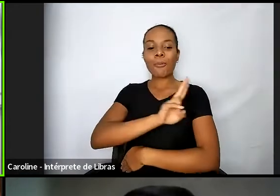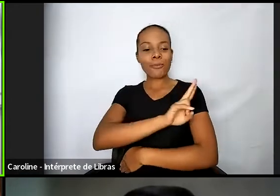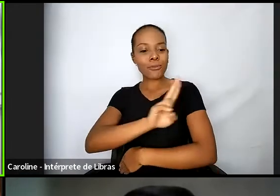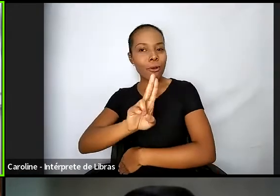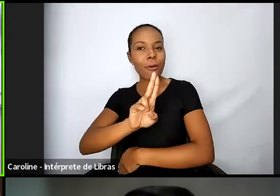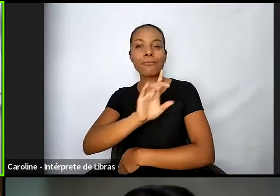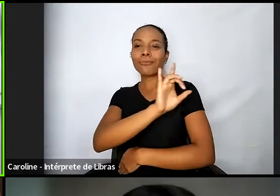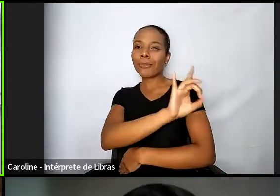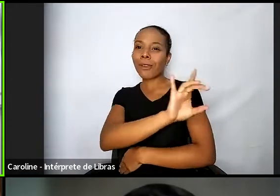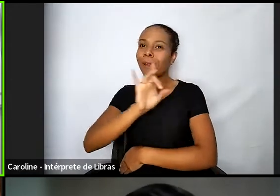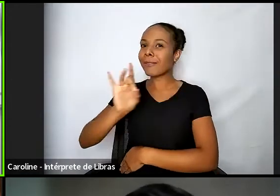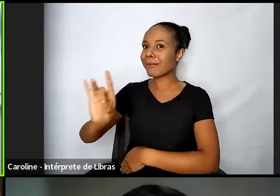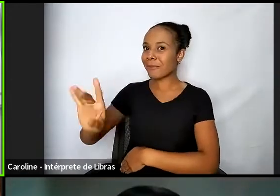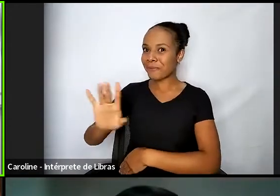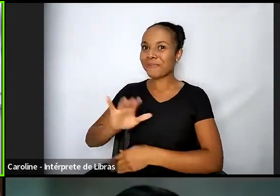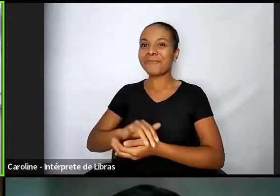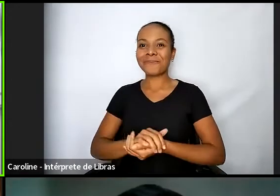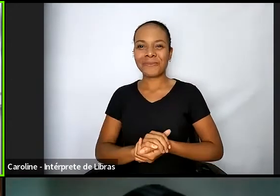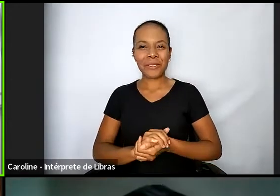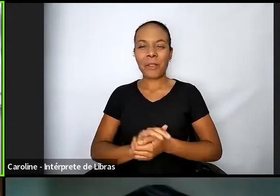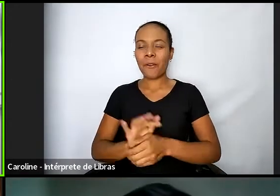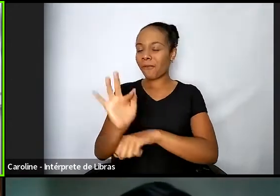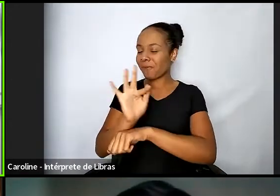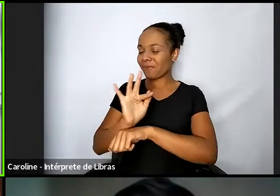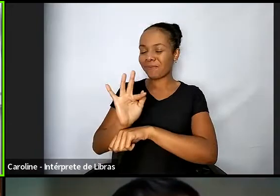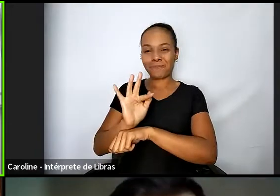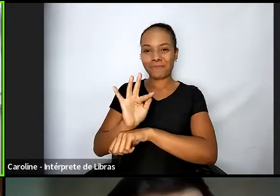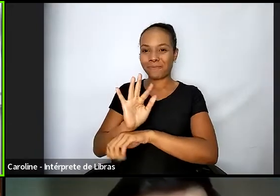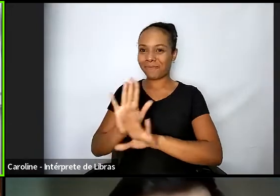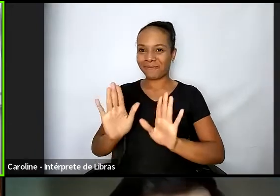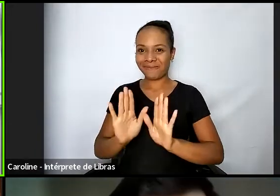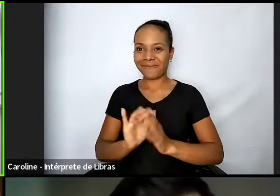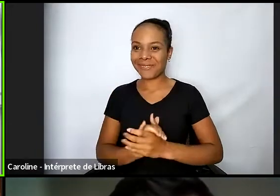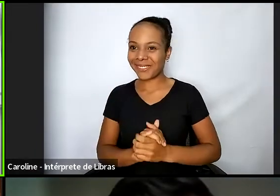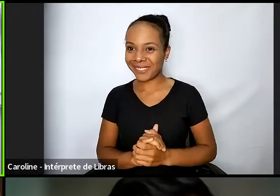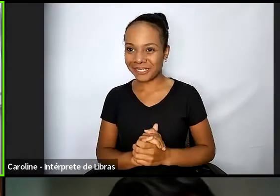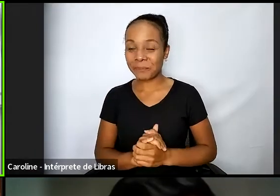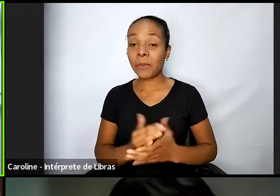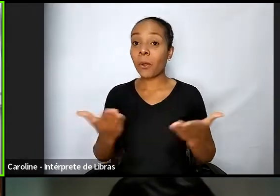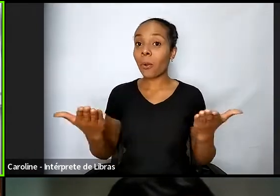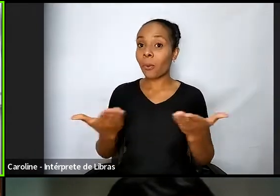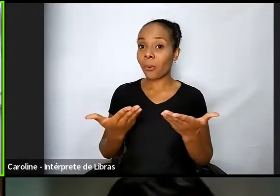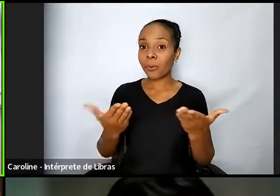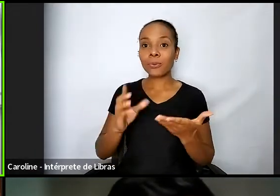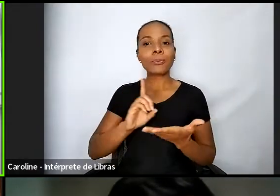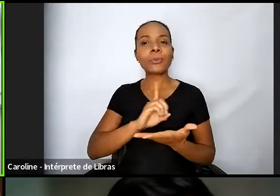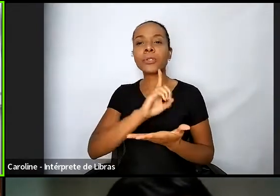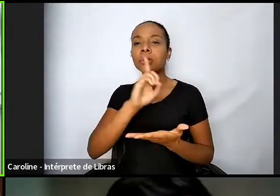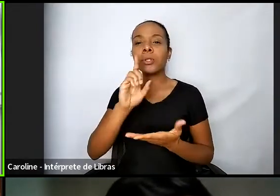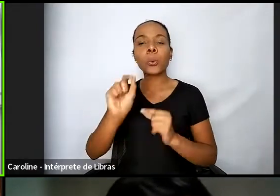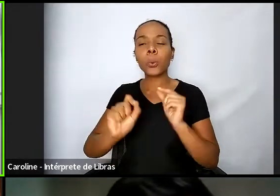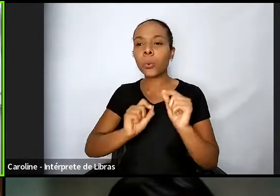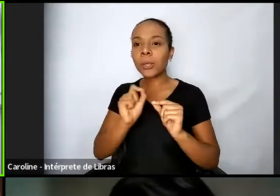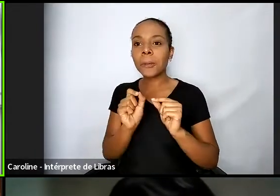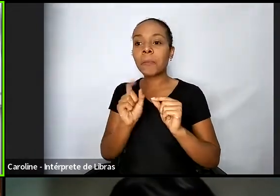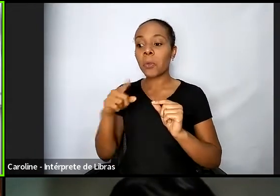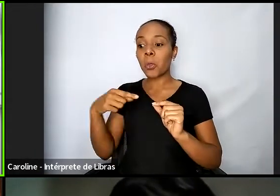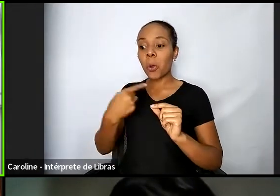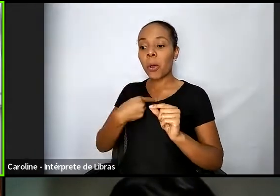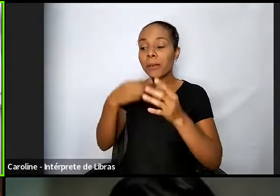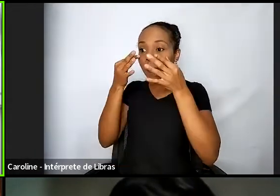formalidades. Esse tema, essa live de hoje, ela pretende chamar a atenção de quem nos